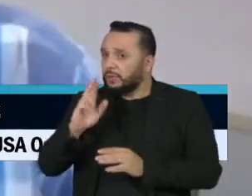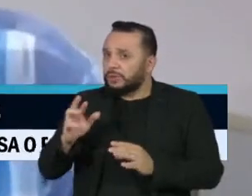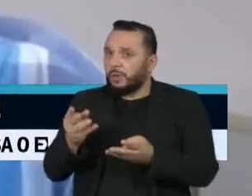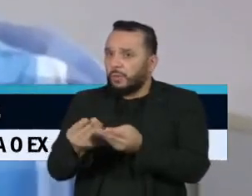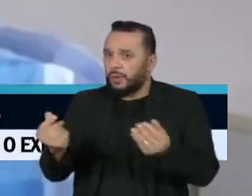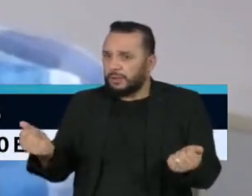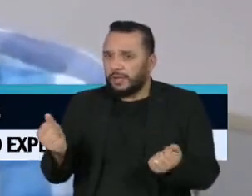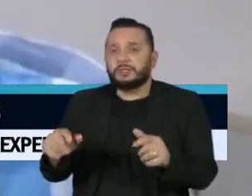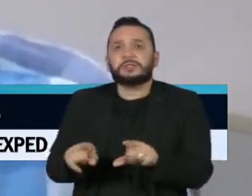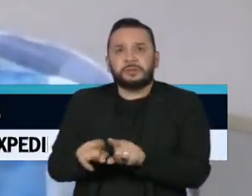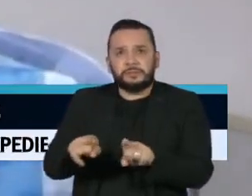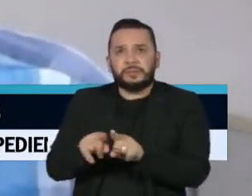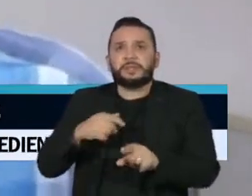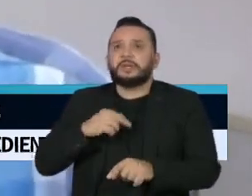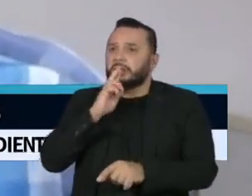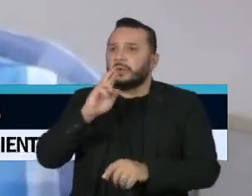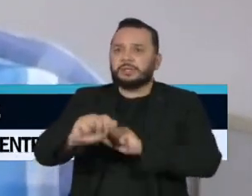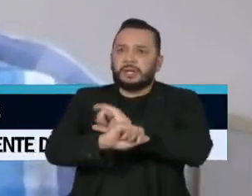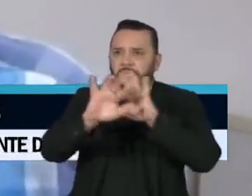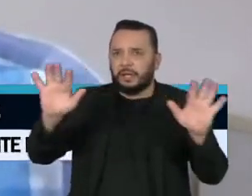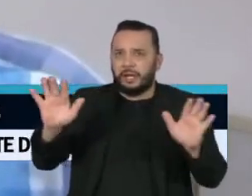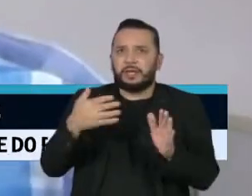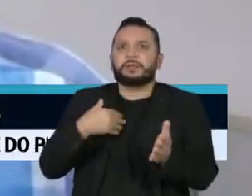muito certeiras e muito transparentes. Então também fico muito satisfeito.